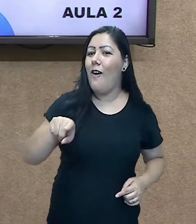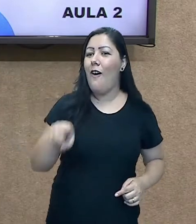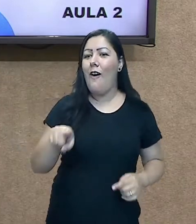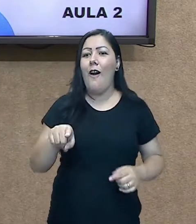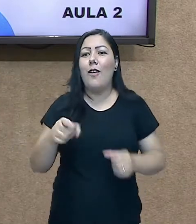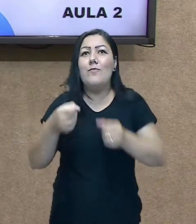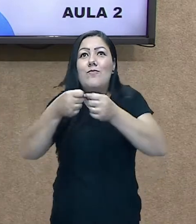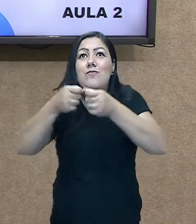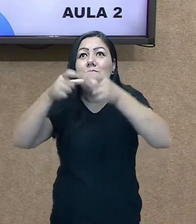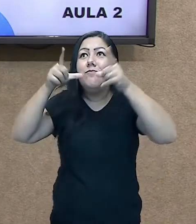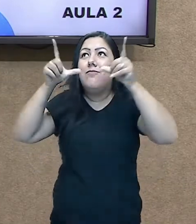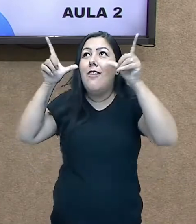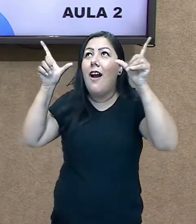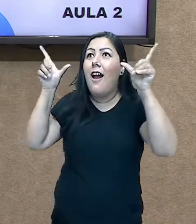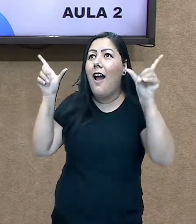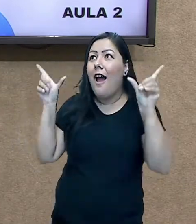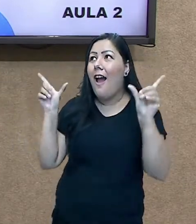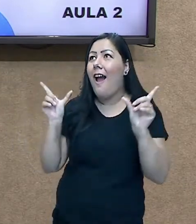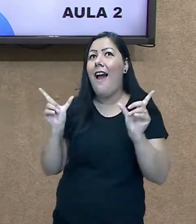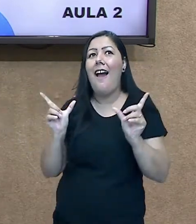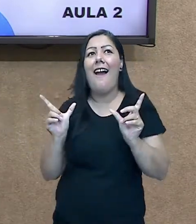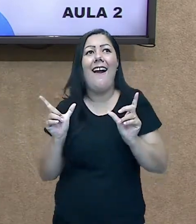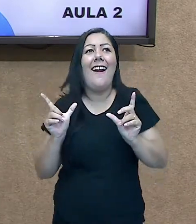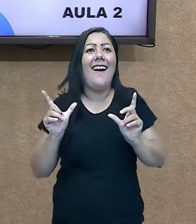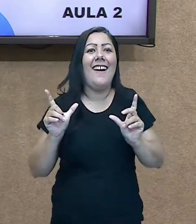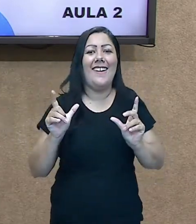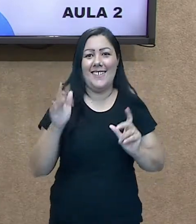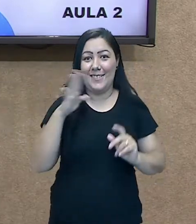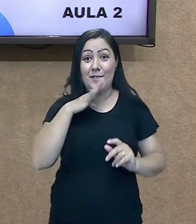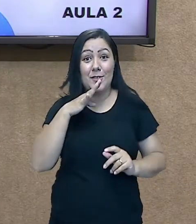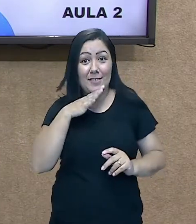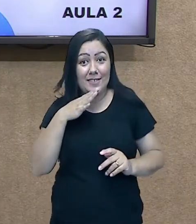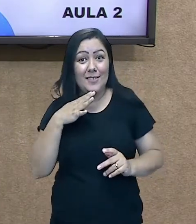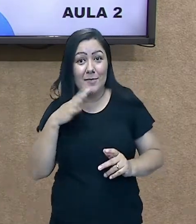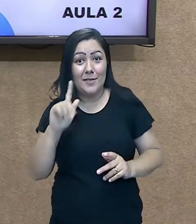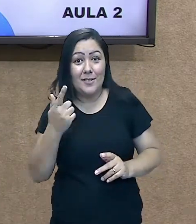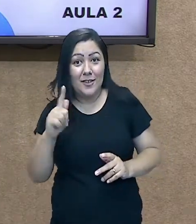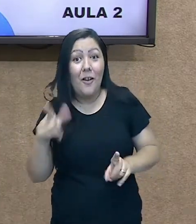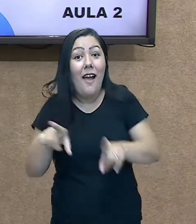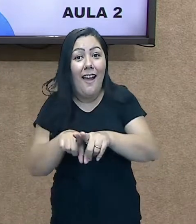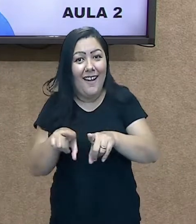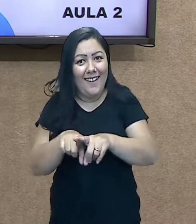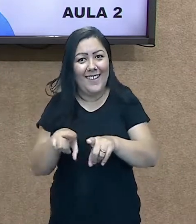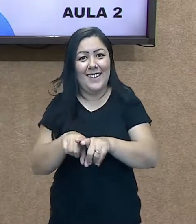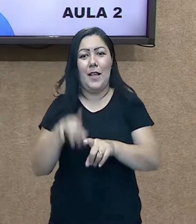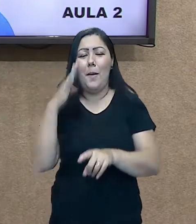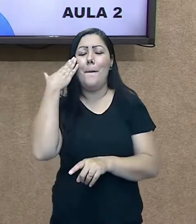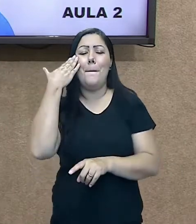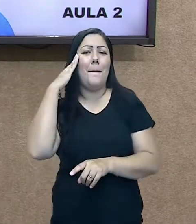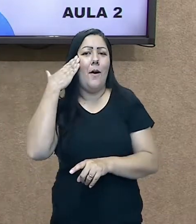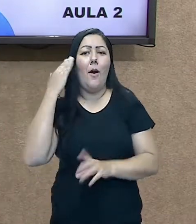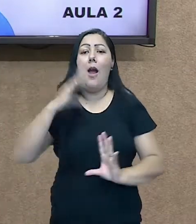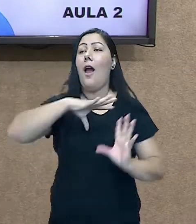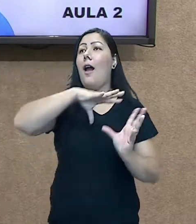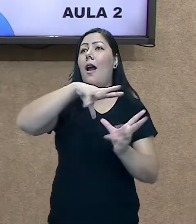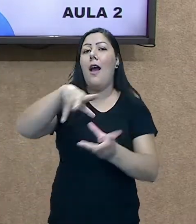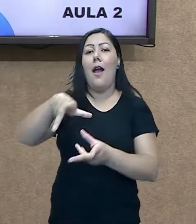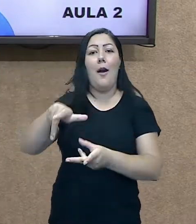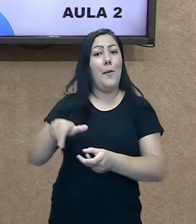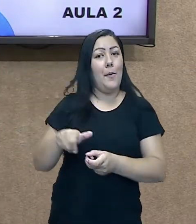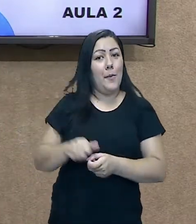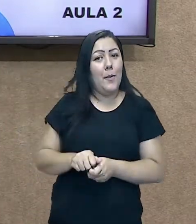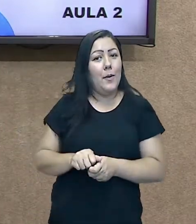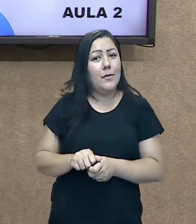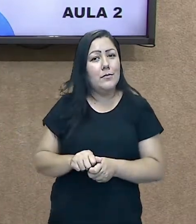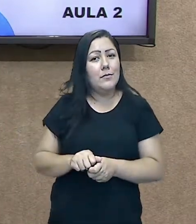o conhecimento através da Geografia é assim. É uma compreensão do mundo que